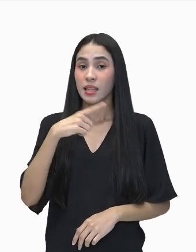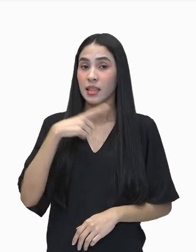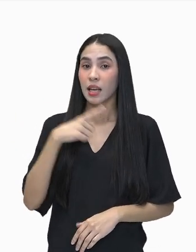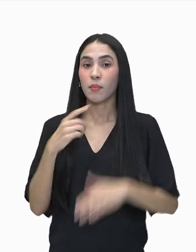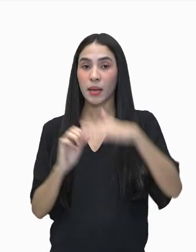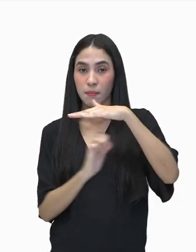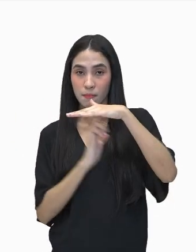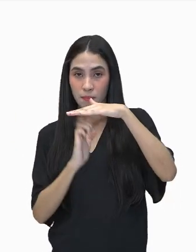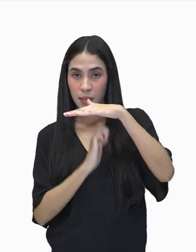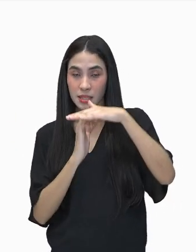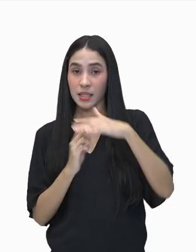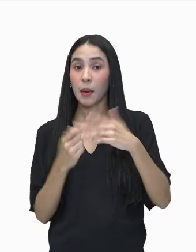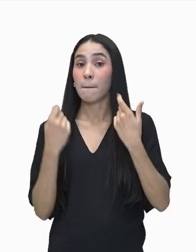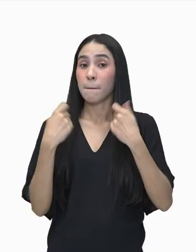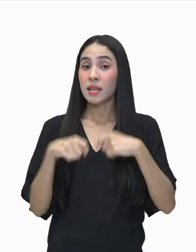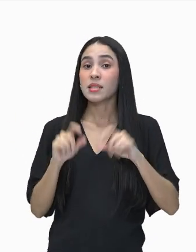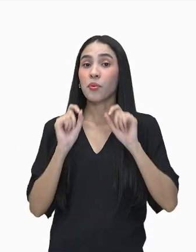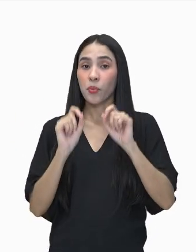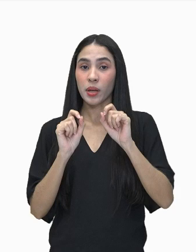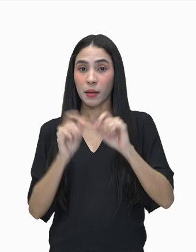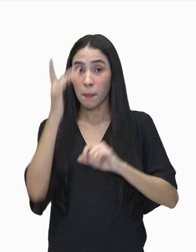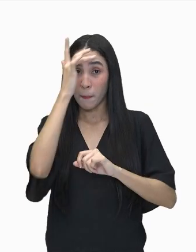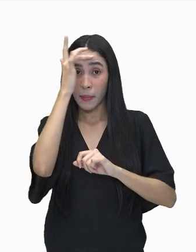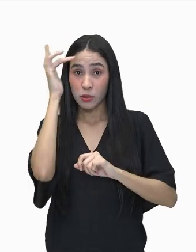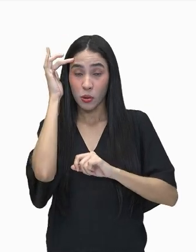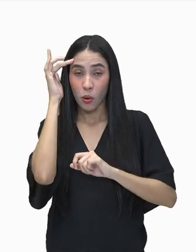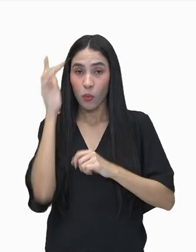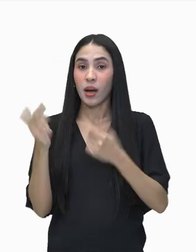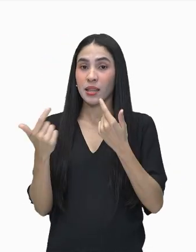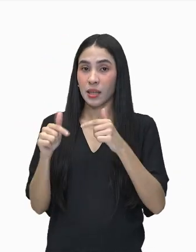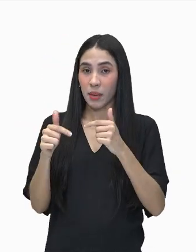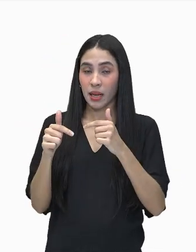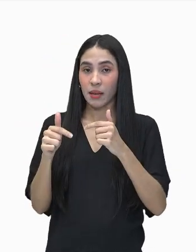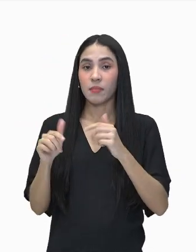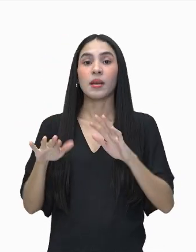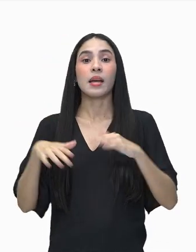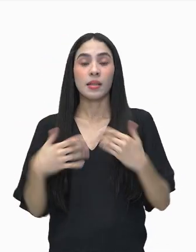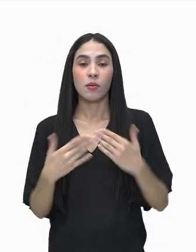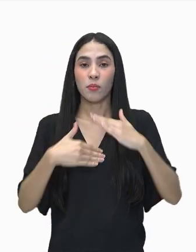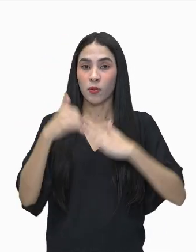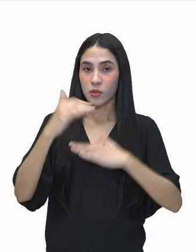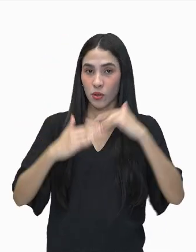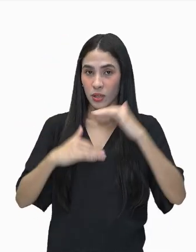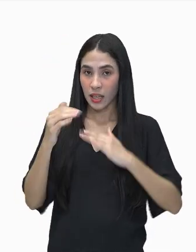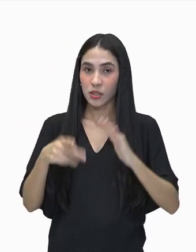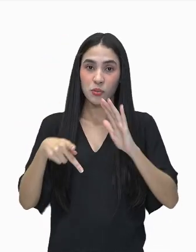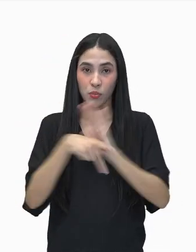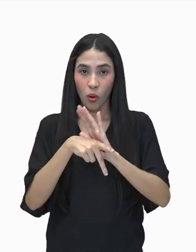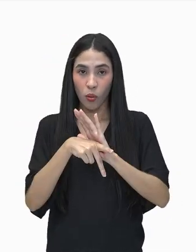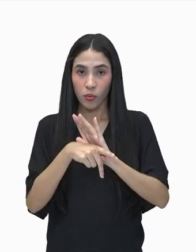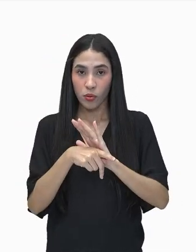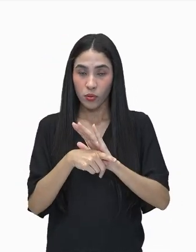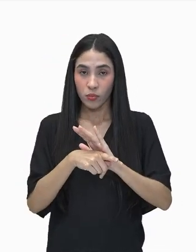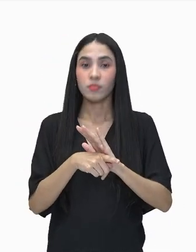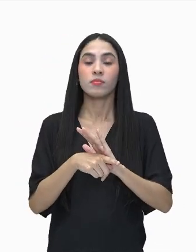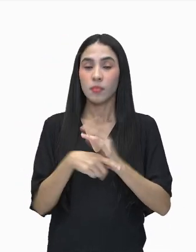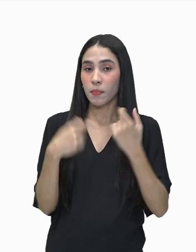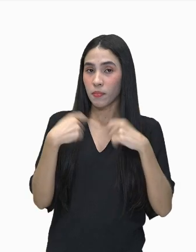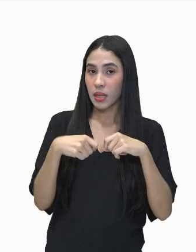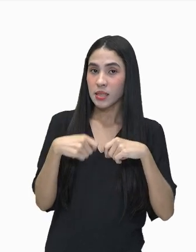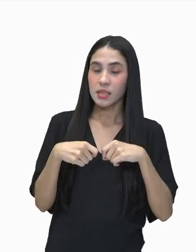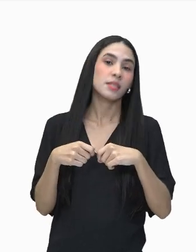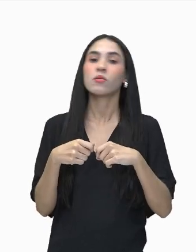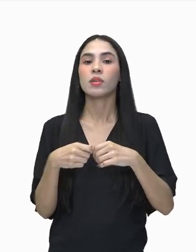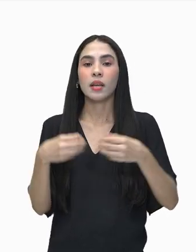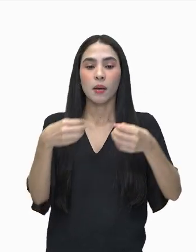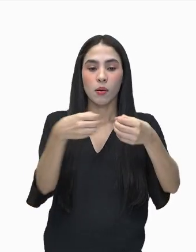você precisa de trabalhadores. Esses trabalhadores devem estar disponíveis ali nas